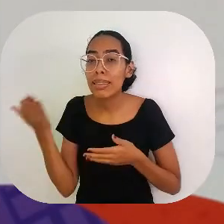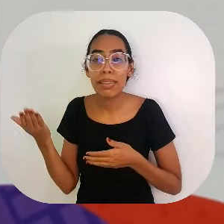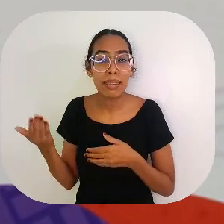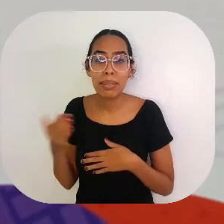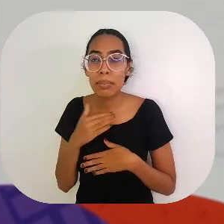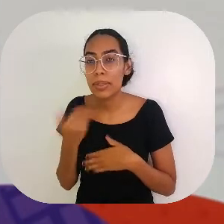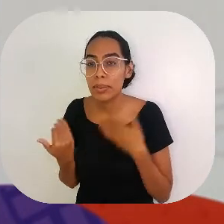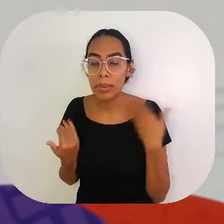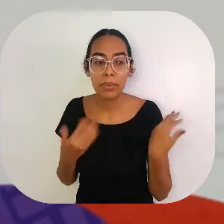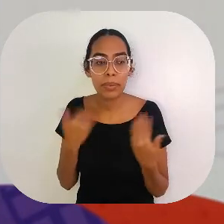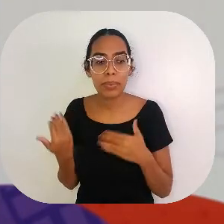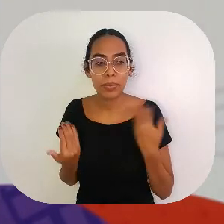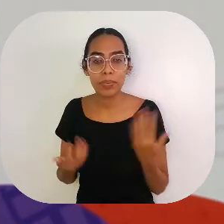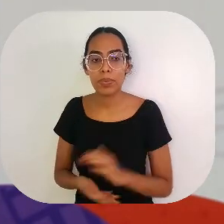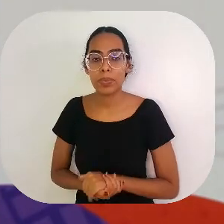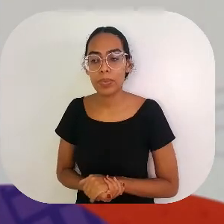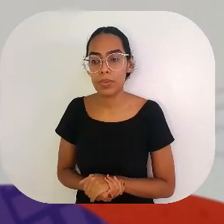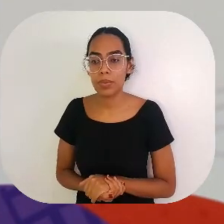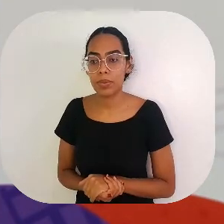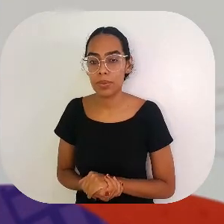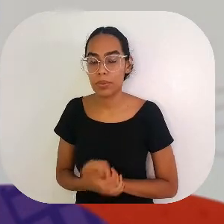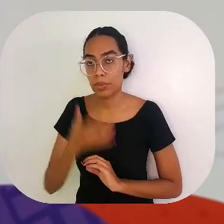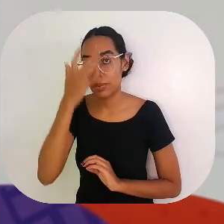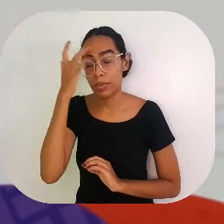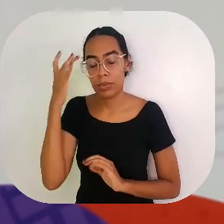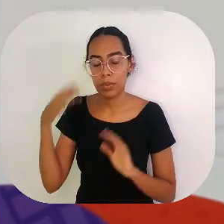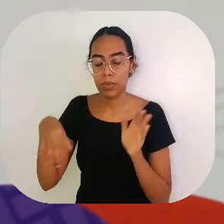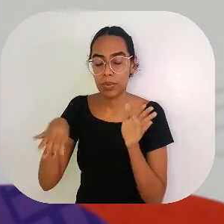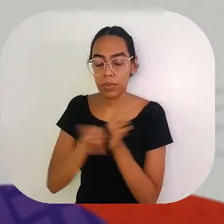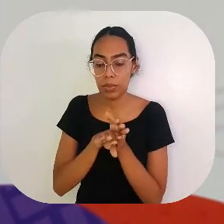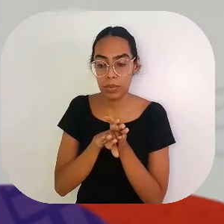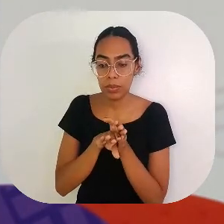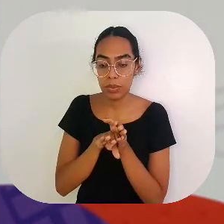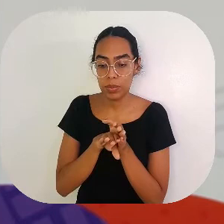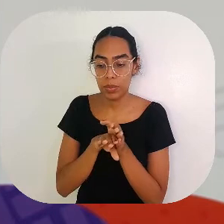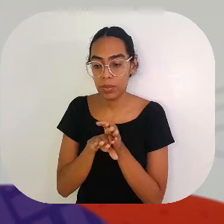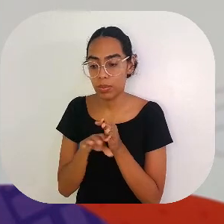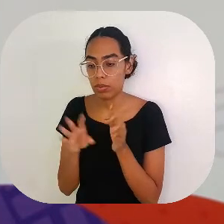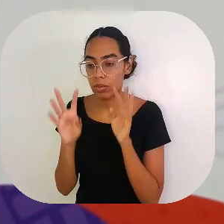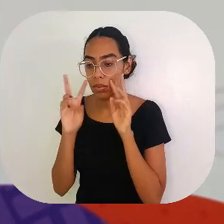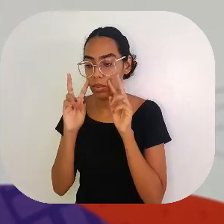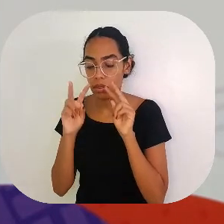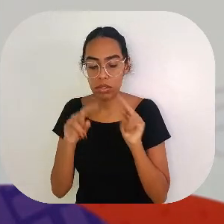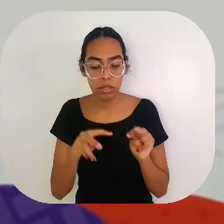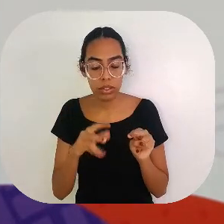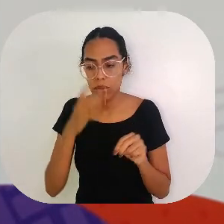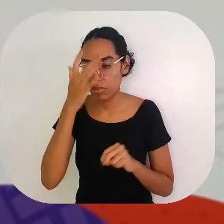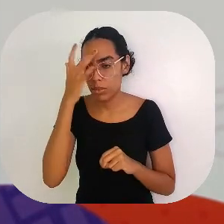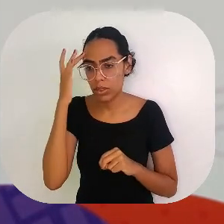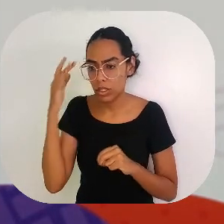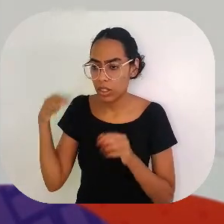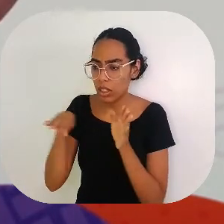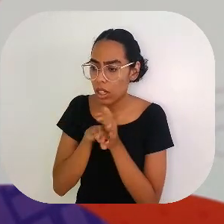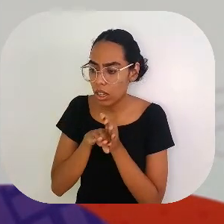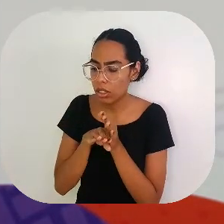mim? Oh, meu Deus, eu morri, eu morri. E naquela coisa, começou a chegar a gente. E ele lá, deitado, pensando que tava